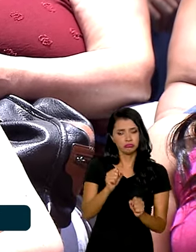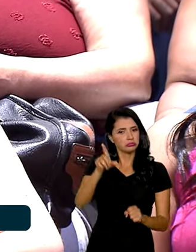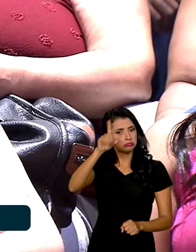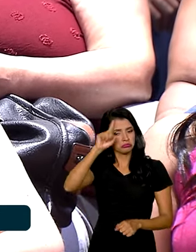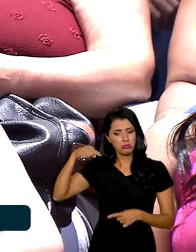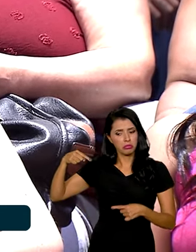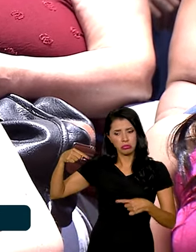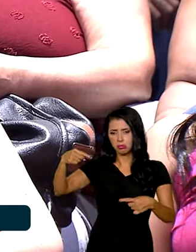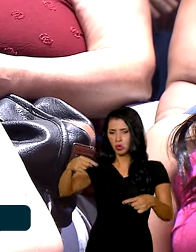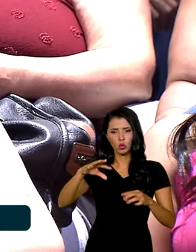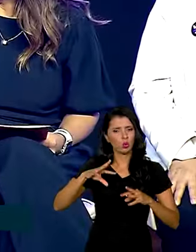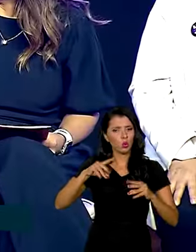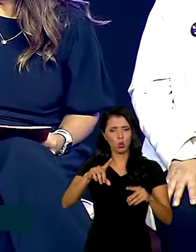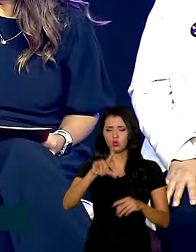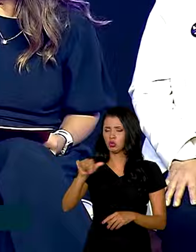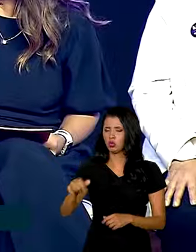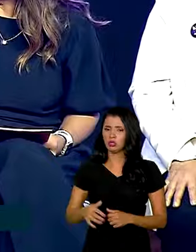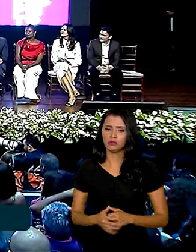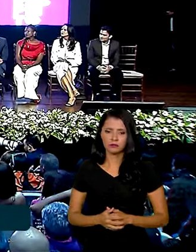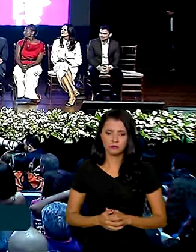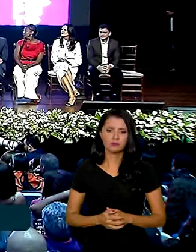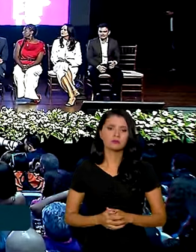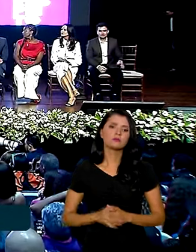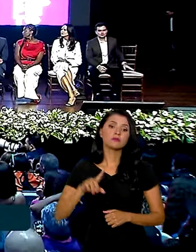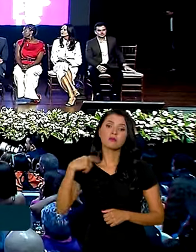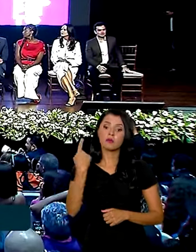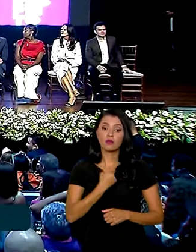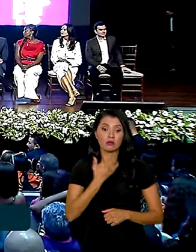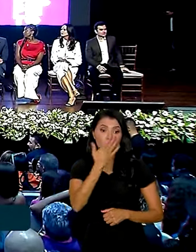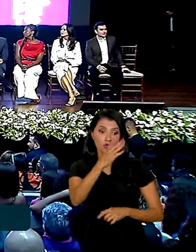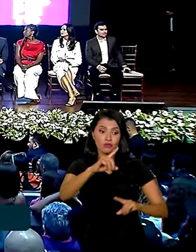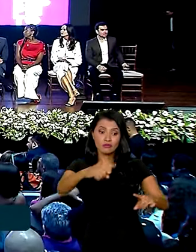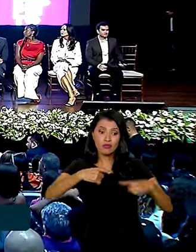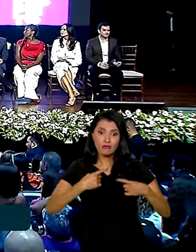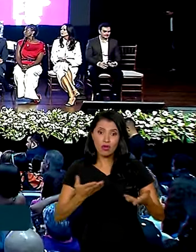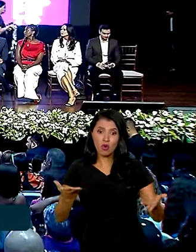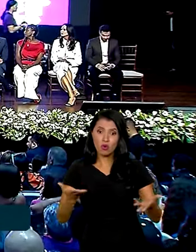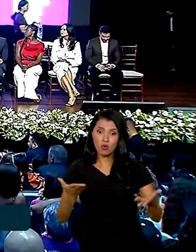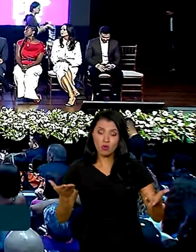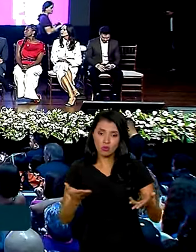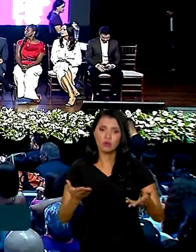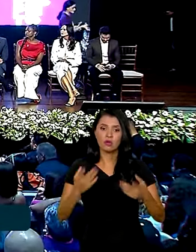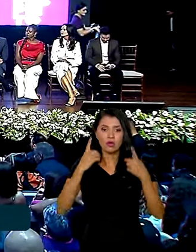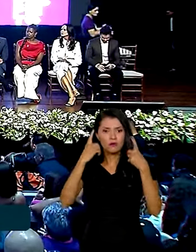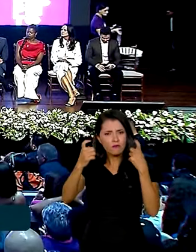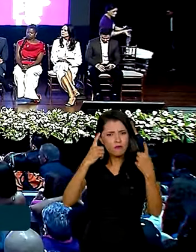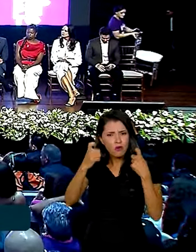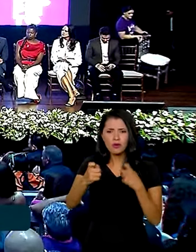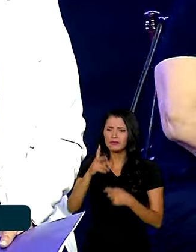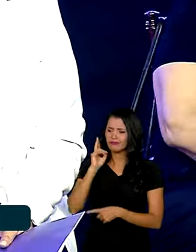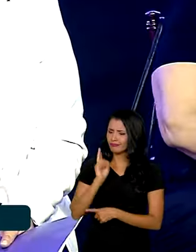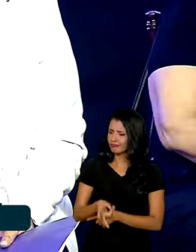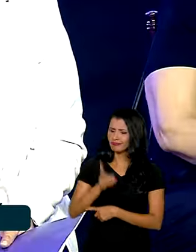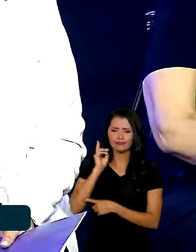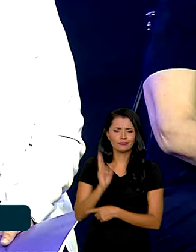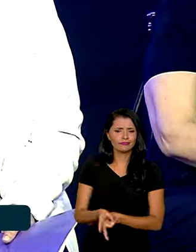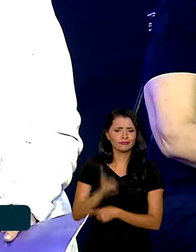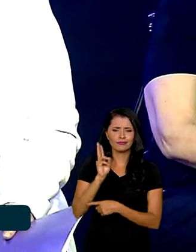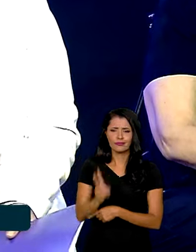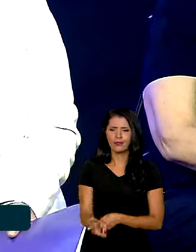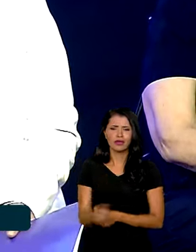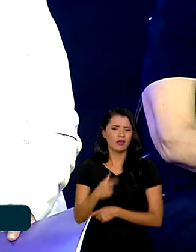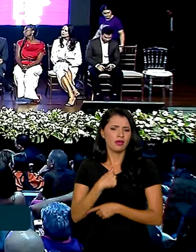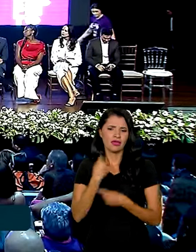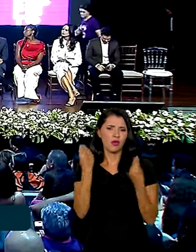todos os dias da semana. Nós estamos diante de um grande desafio. A violência é constante e eu não